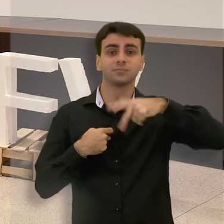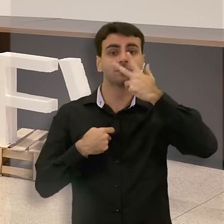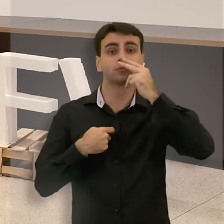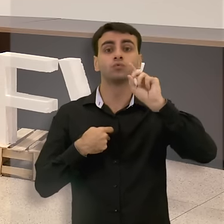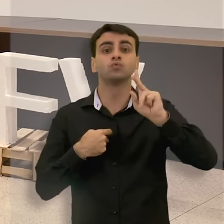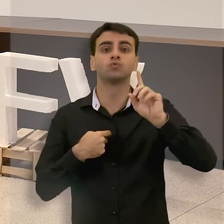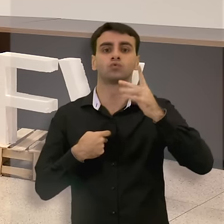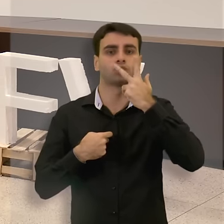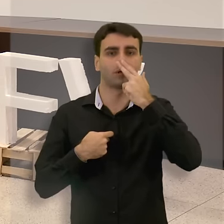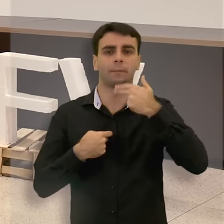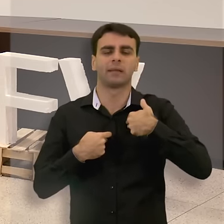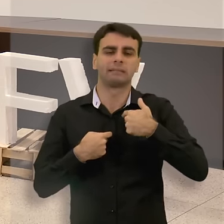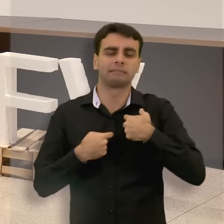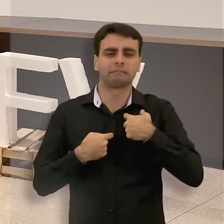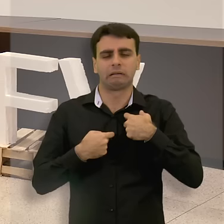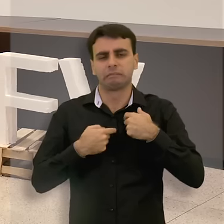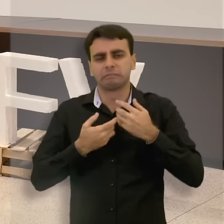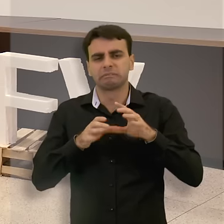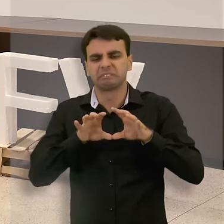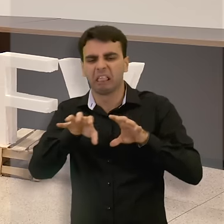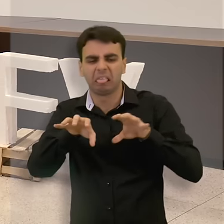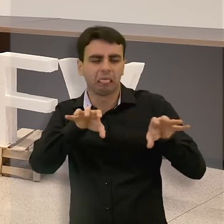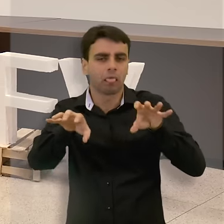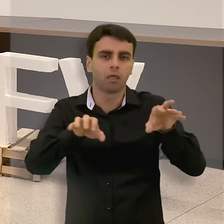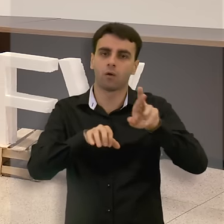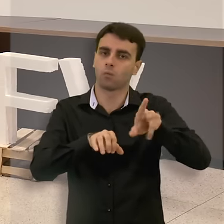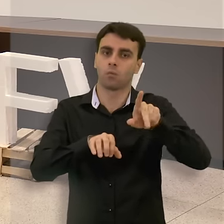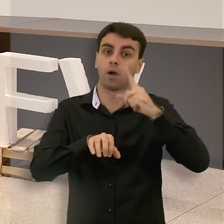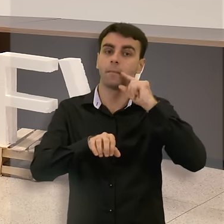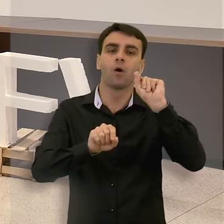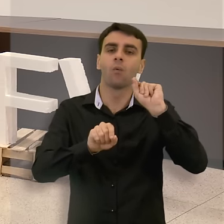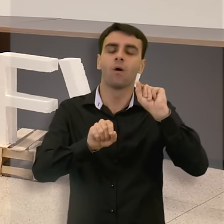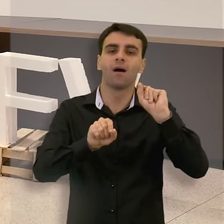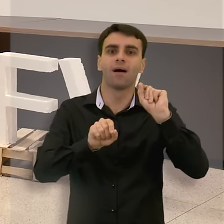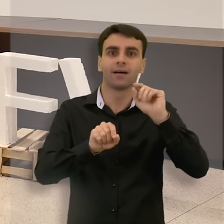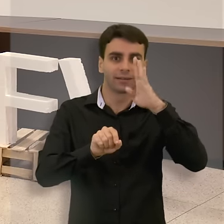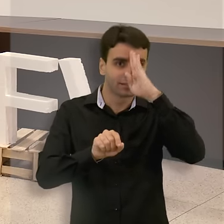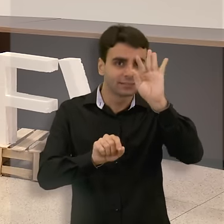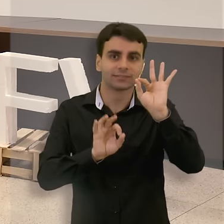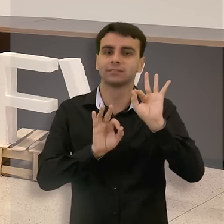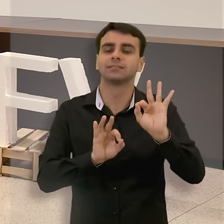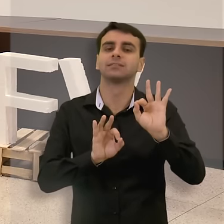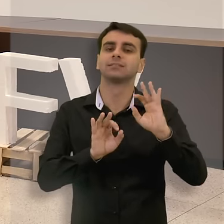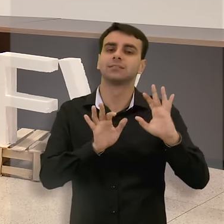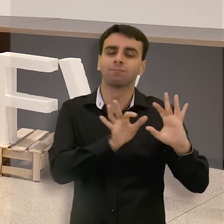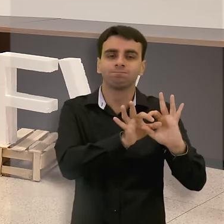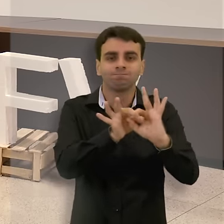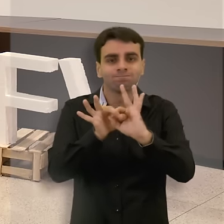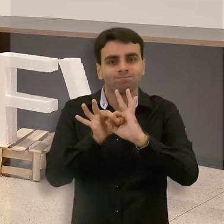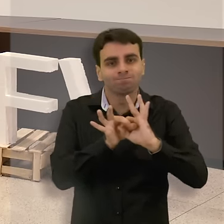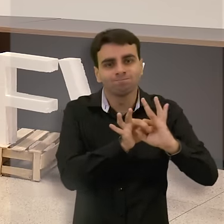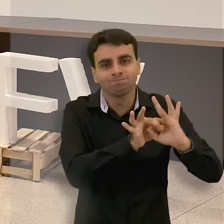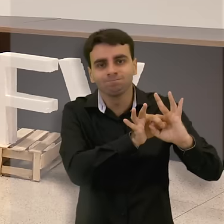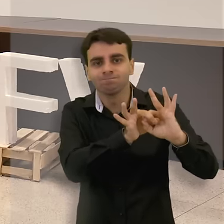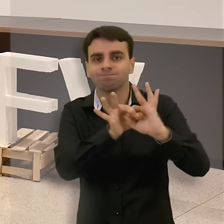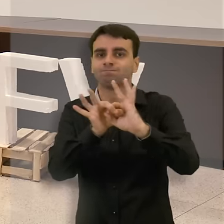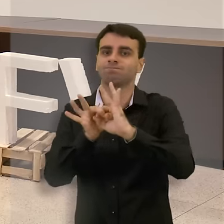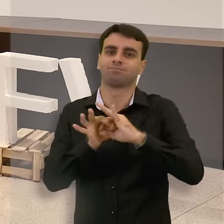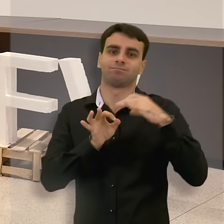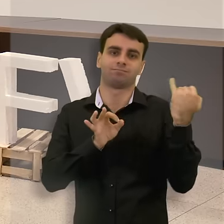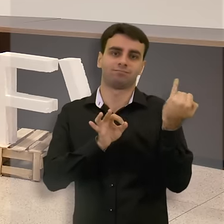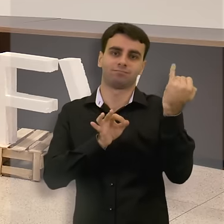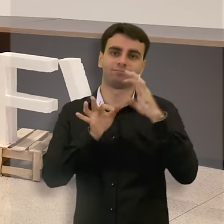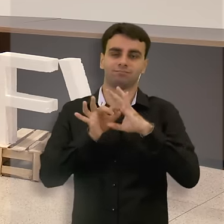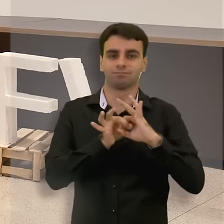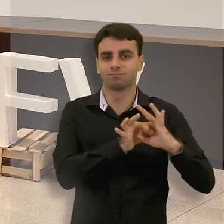capacidade de nos dividirmos, mas é a nossa capacidade de reconhecermos que nós dependemos uns dos outros.